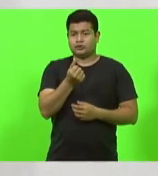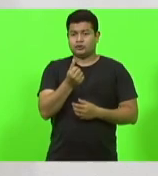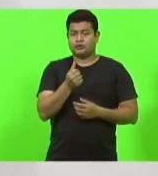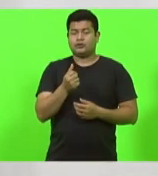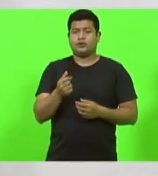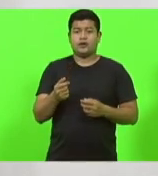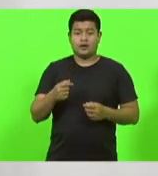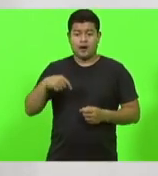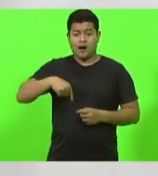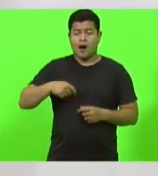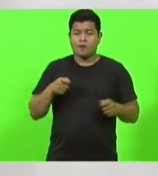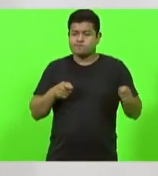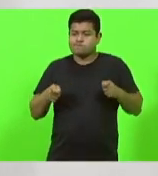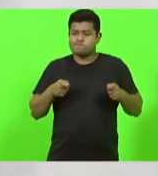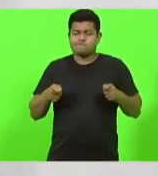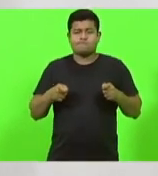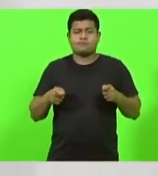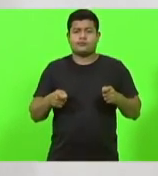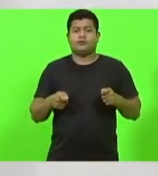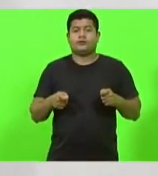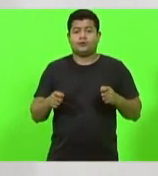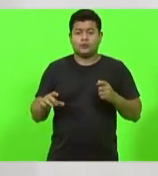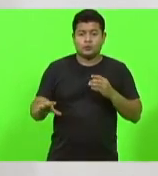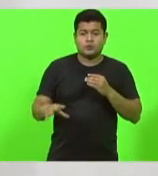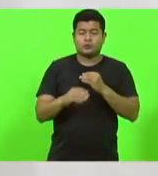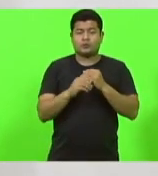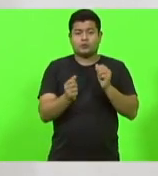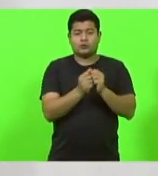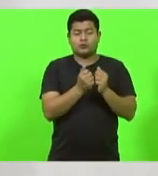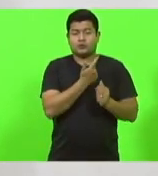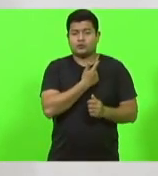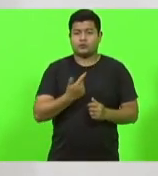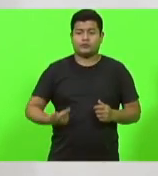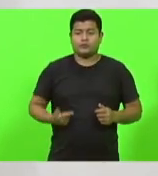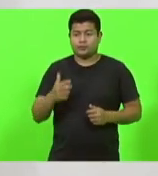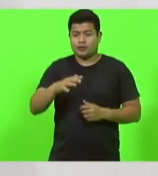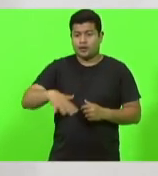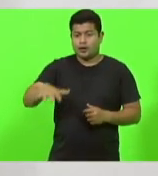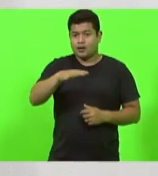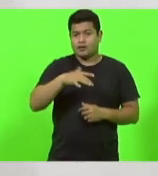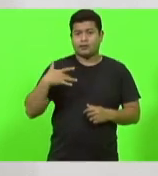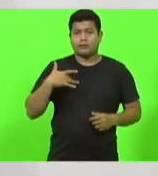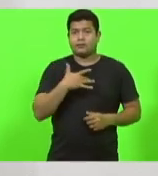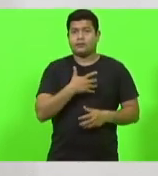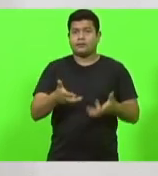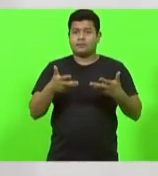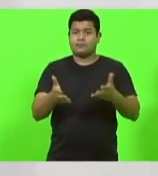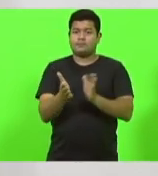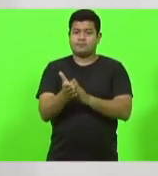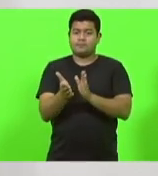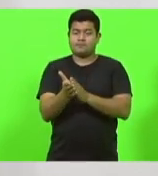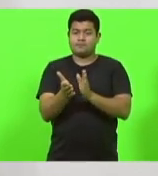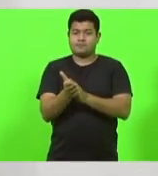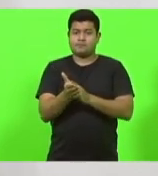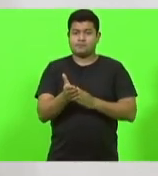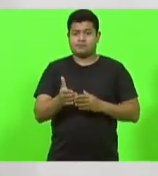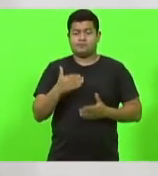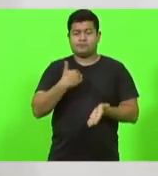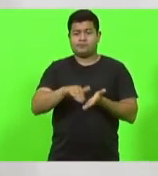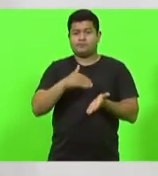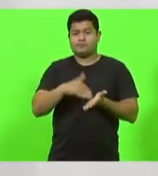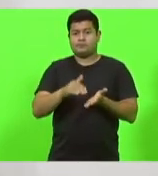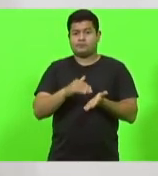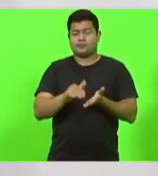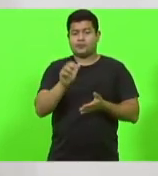economias, somando com o recurso do governo do Estado da área da saúde, e aqui quero parabenizar o secretário André Mota